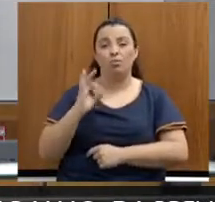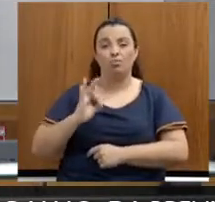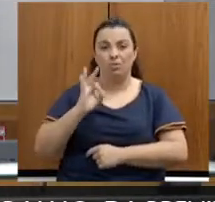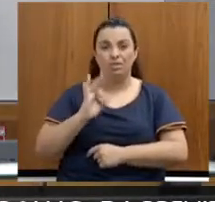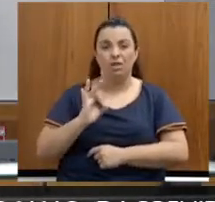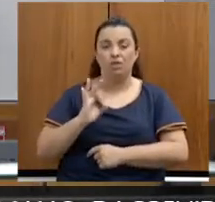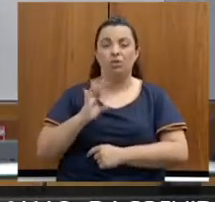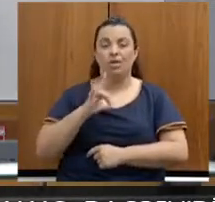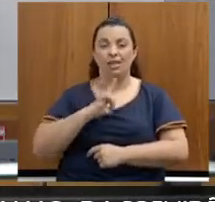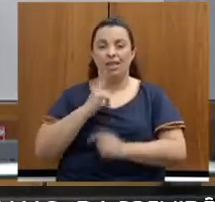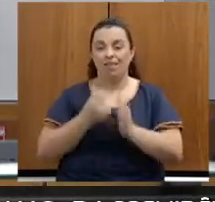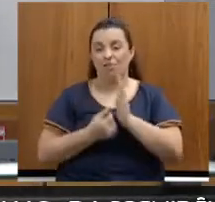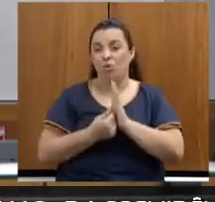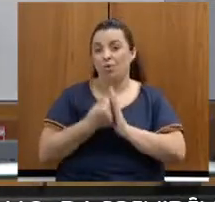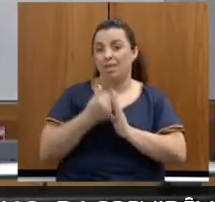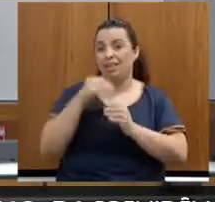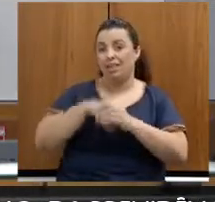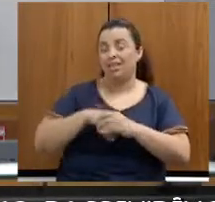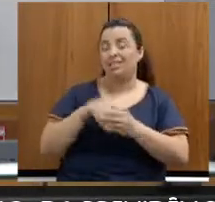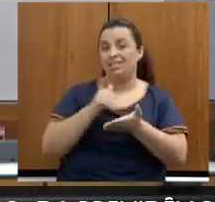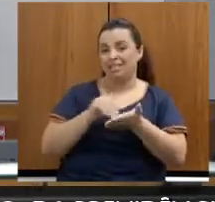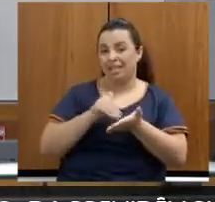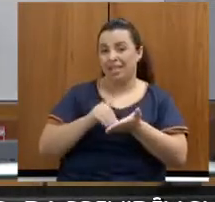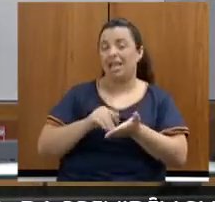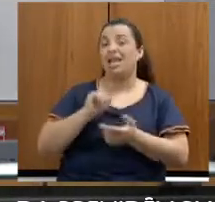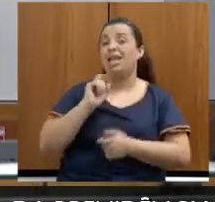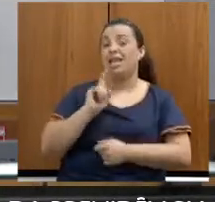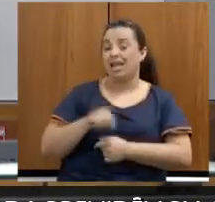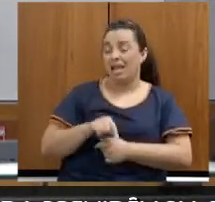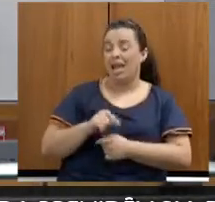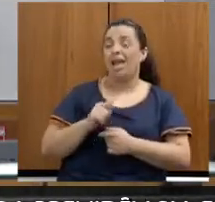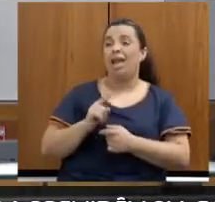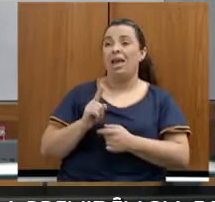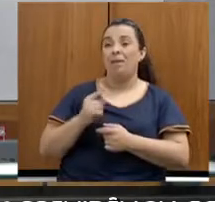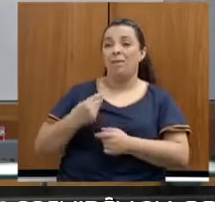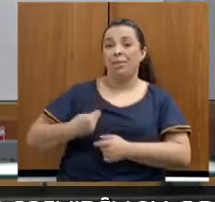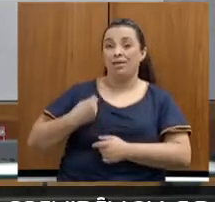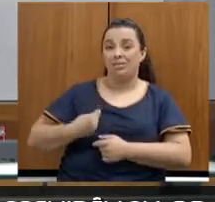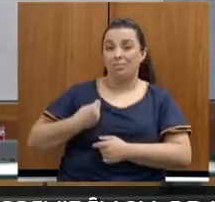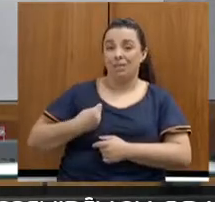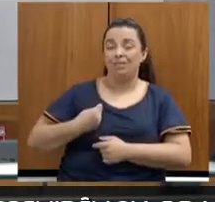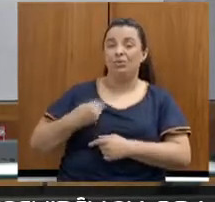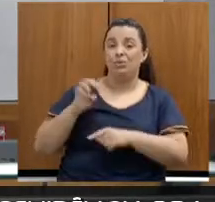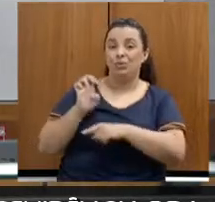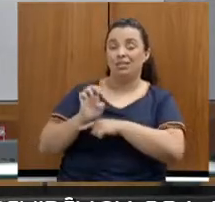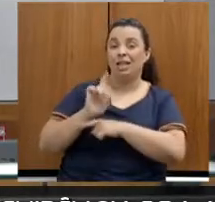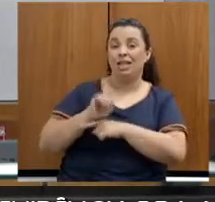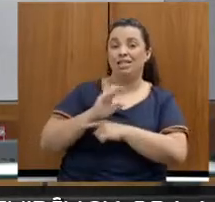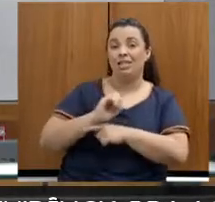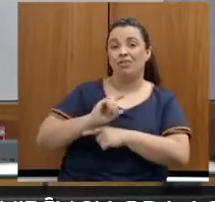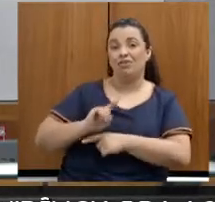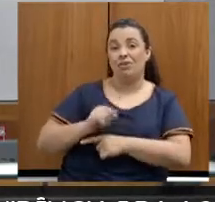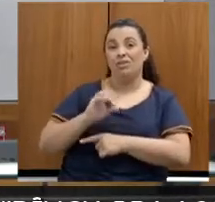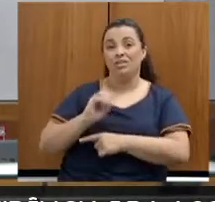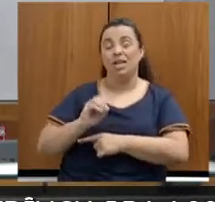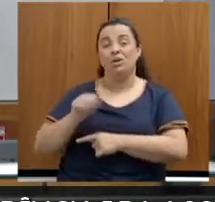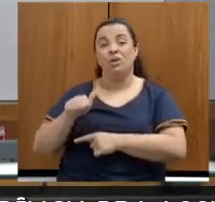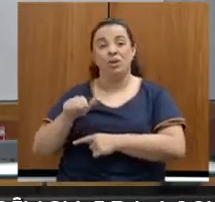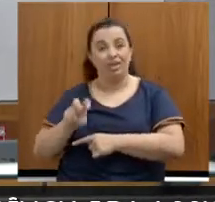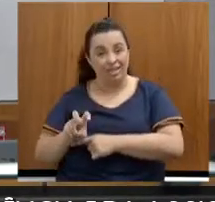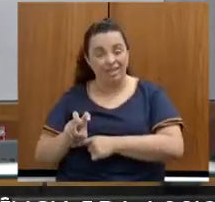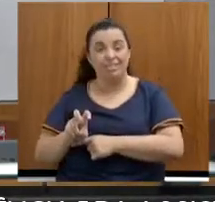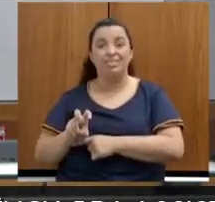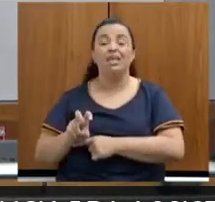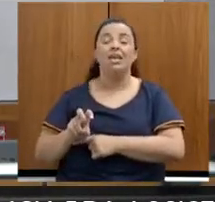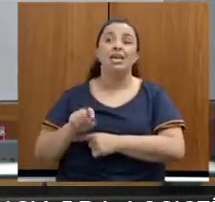0,15% do orçamento total do Estado, 47,4% do que foi orçado,